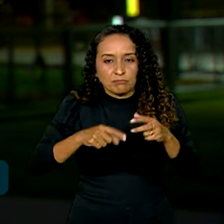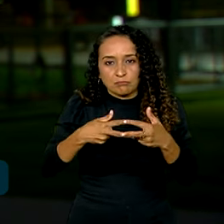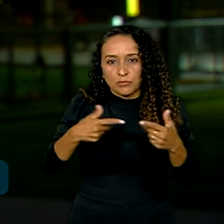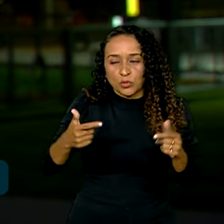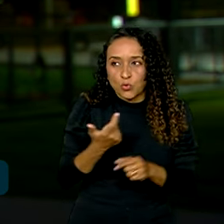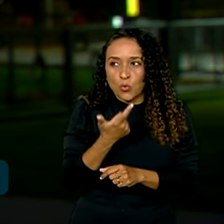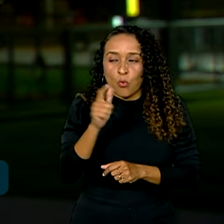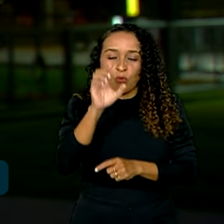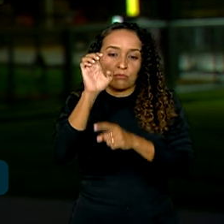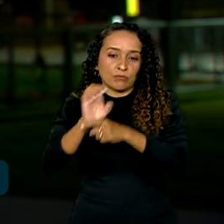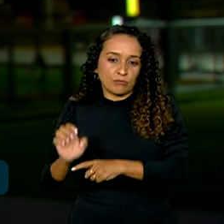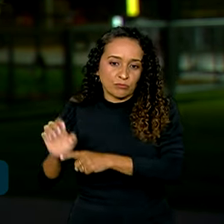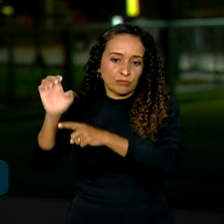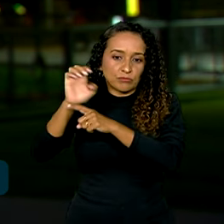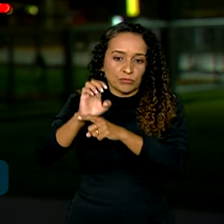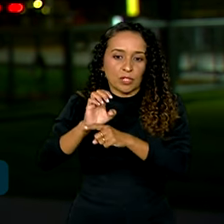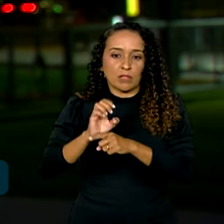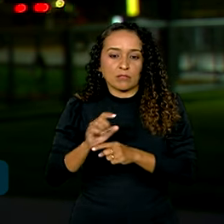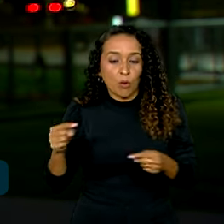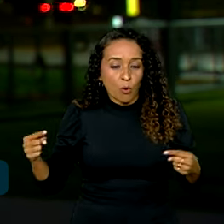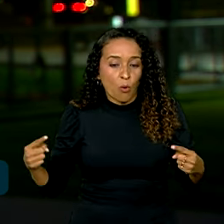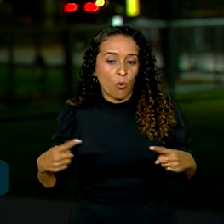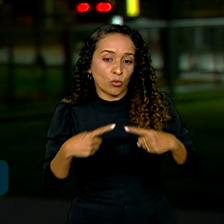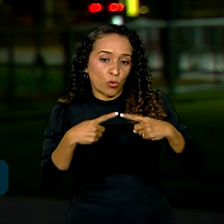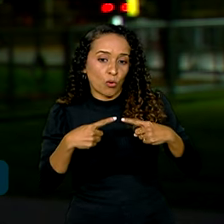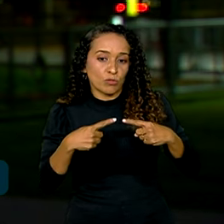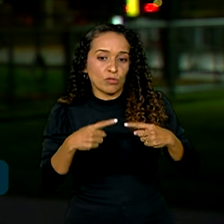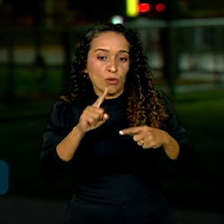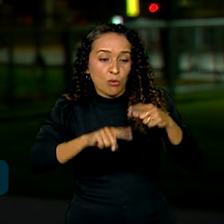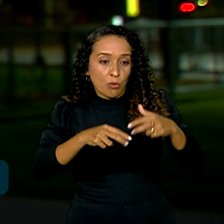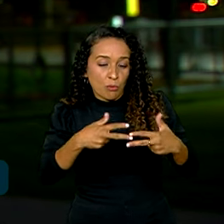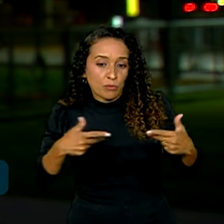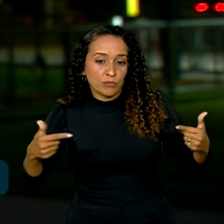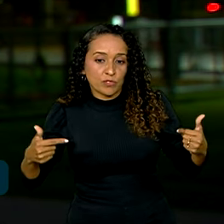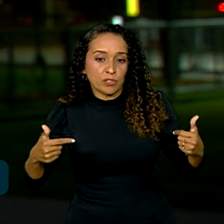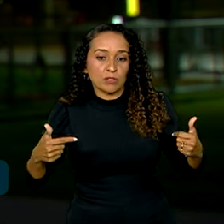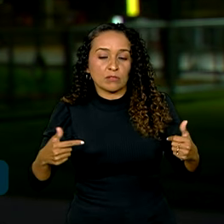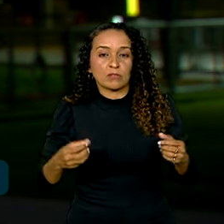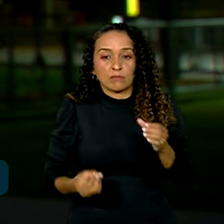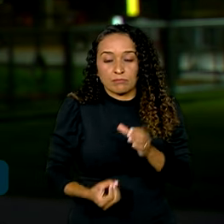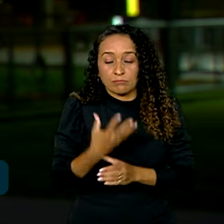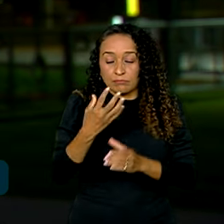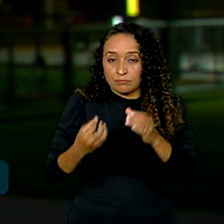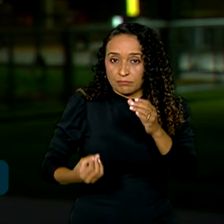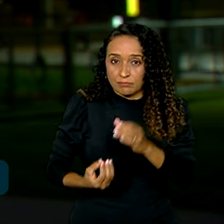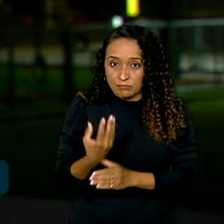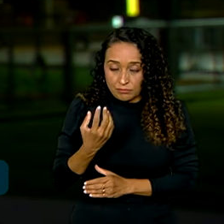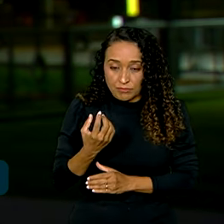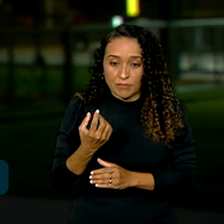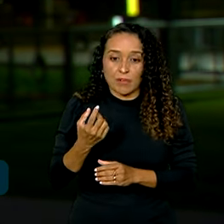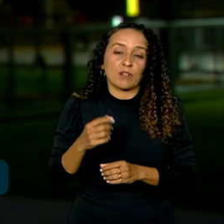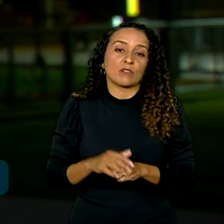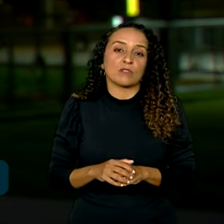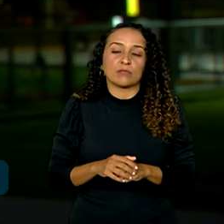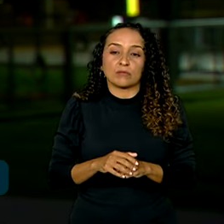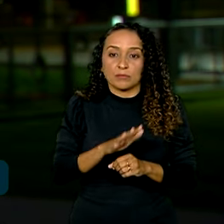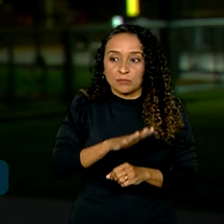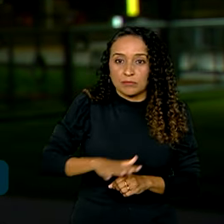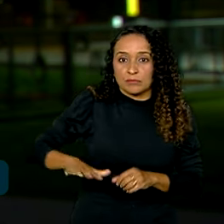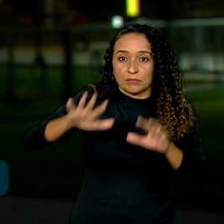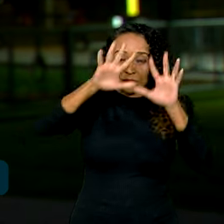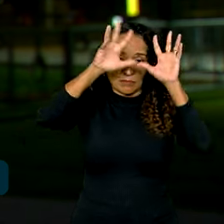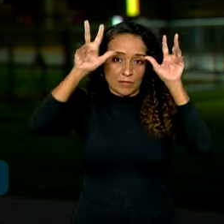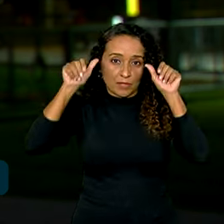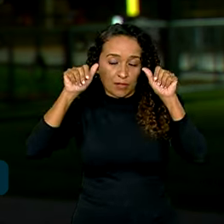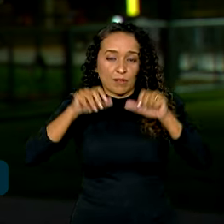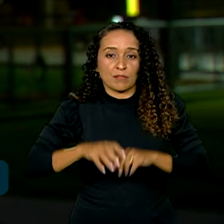de outros estados que concorrem com os produtos fabricados na Zona Franca de